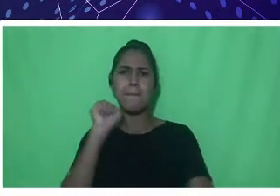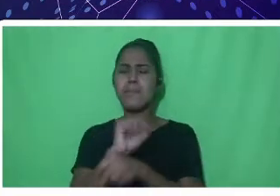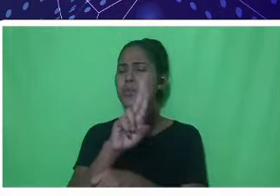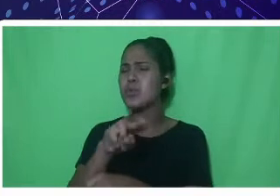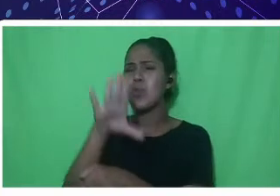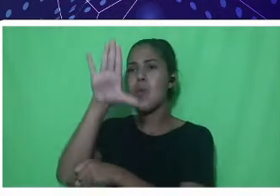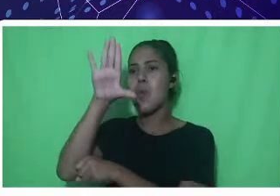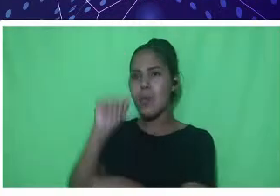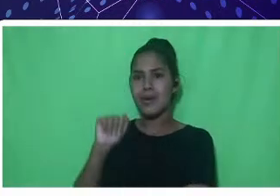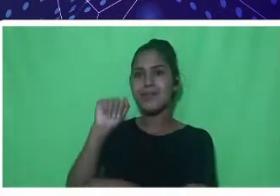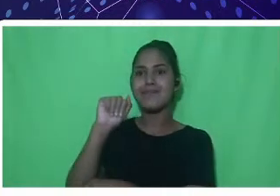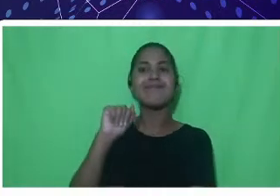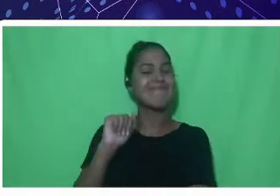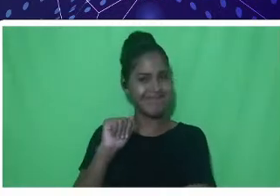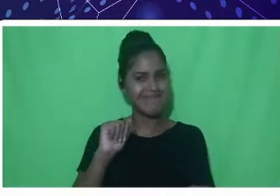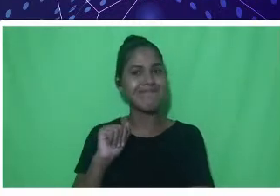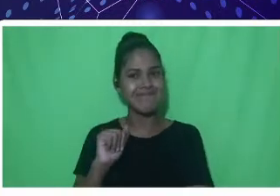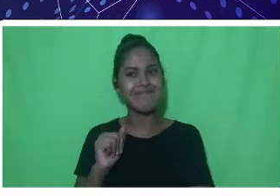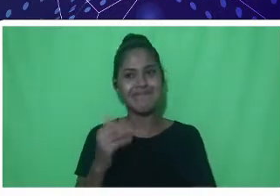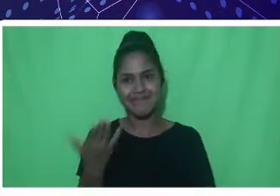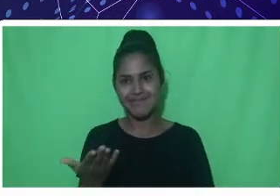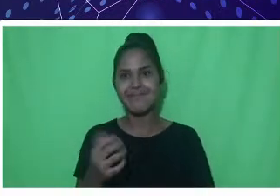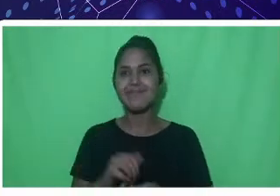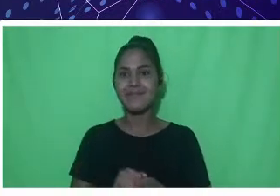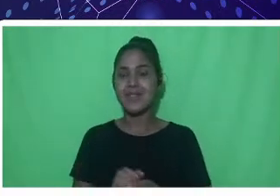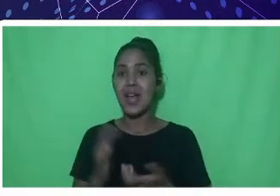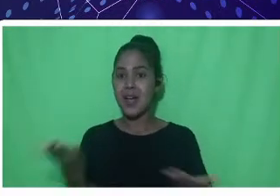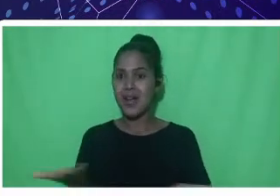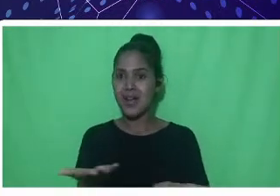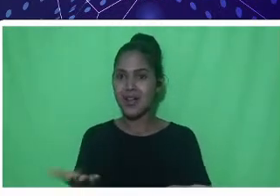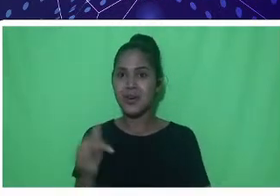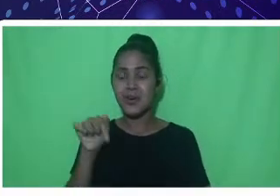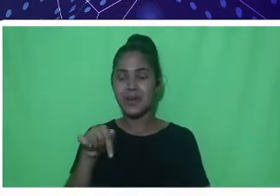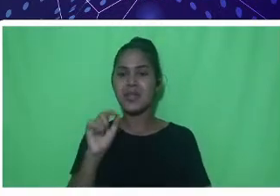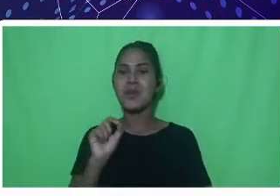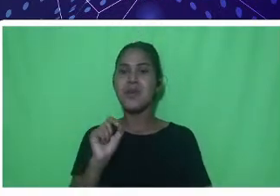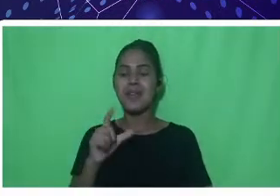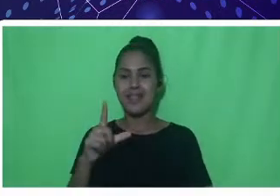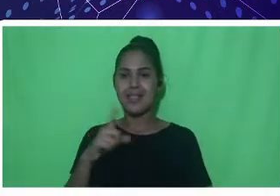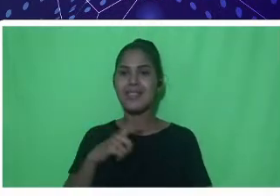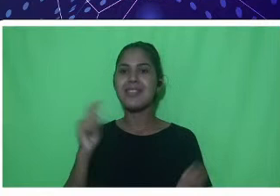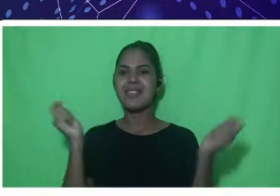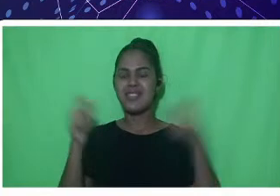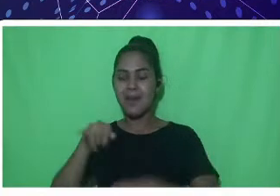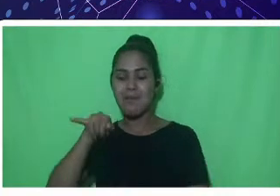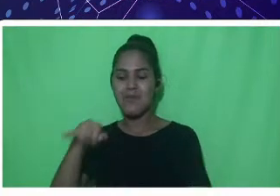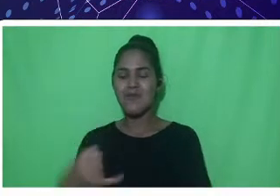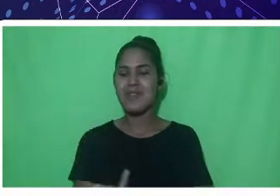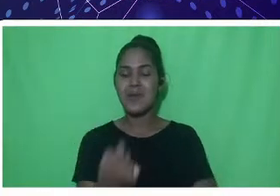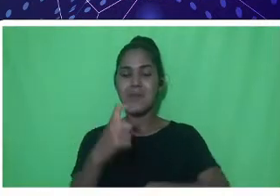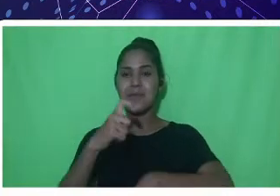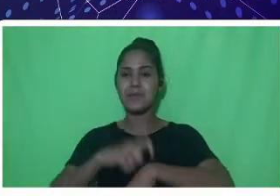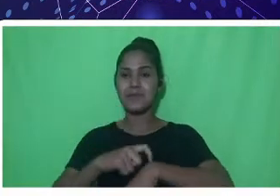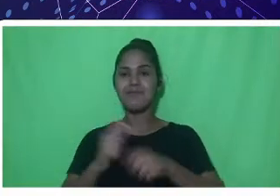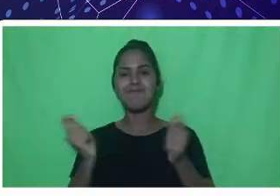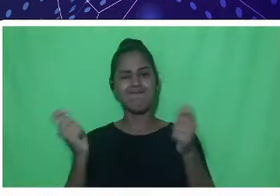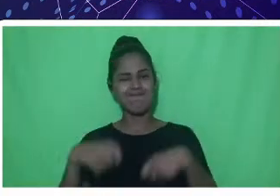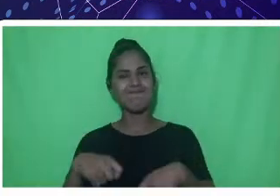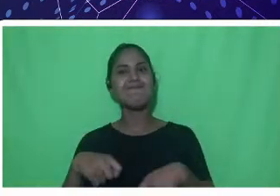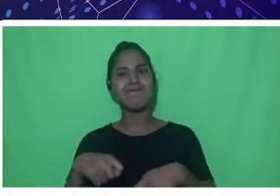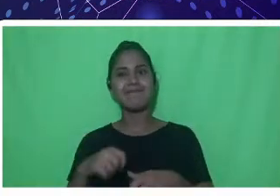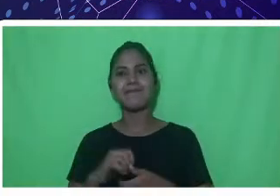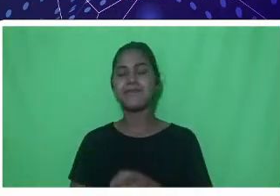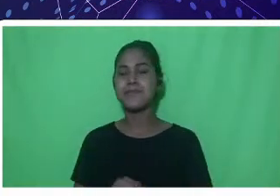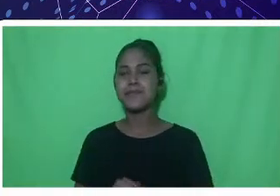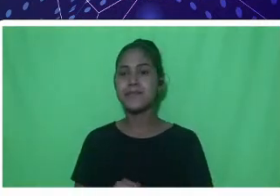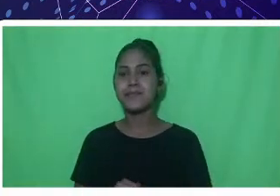o mar estrapa peixe, principalmente na Engenharia de Pesca. Eu gostaria muito também de pegar a participação das pessoas